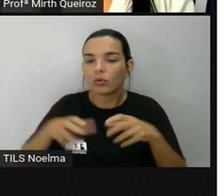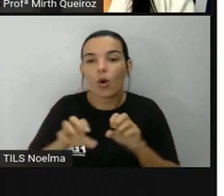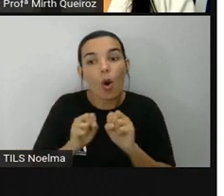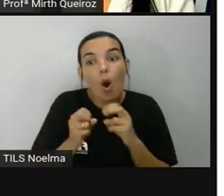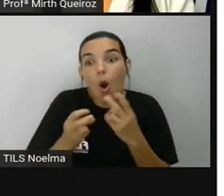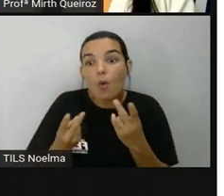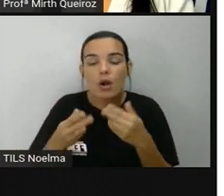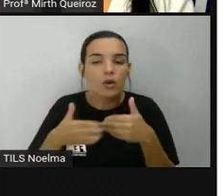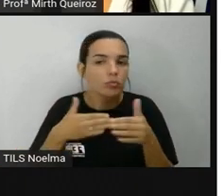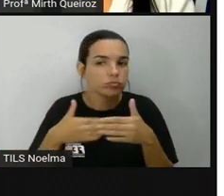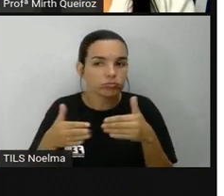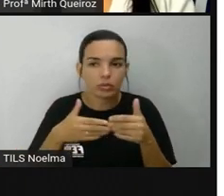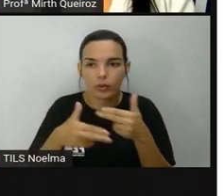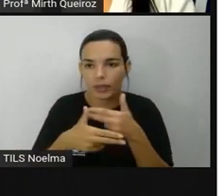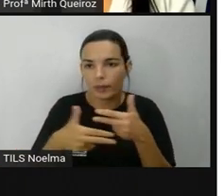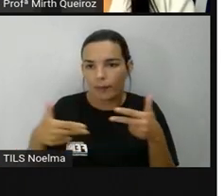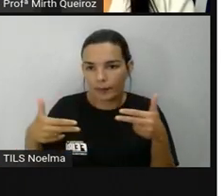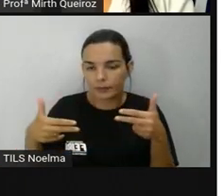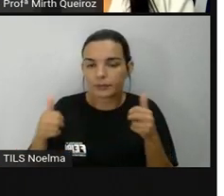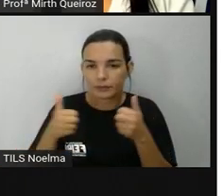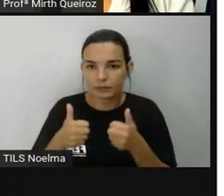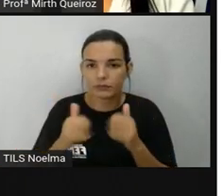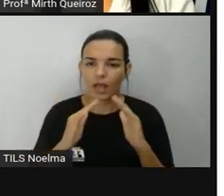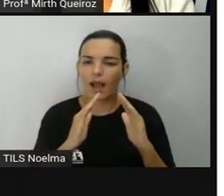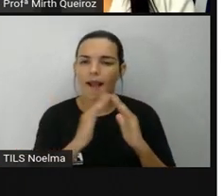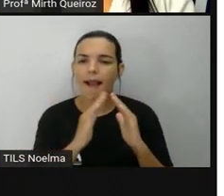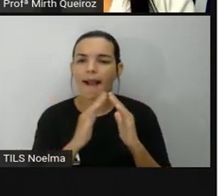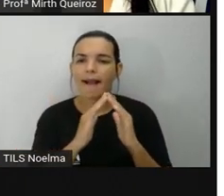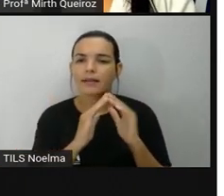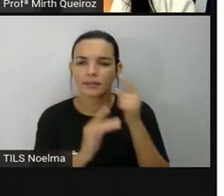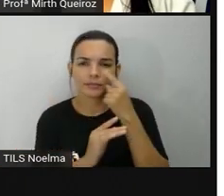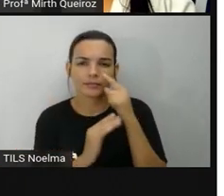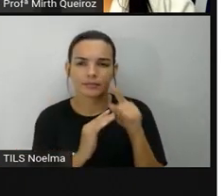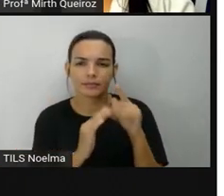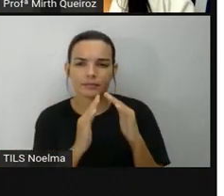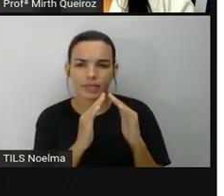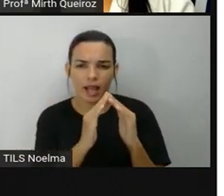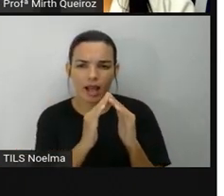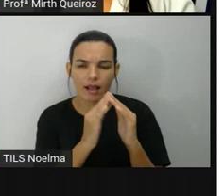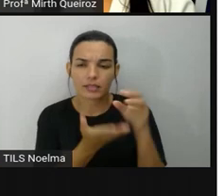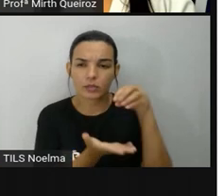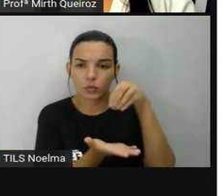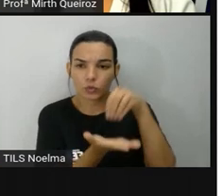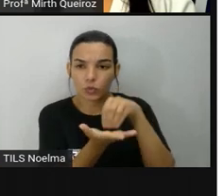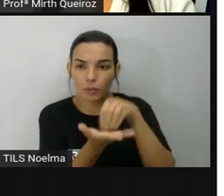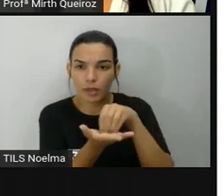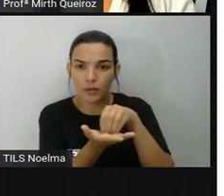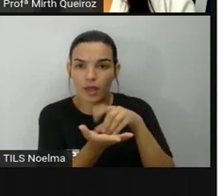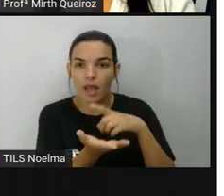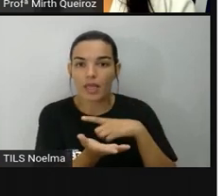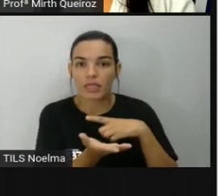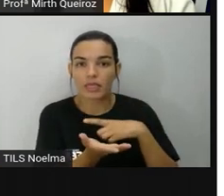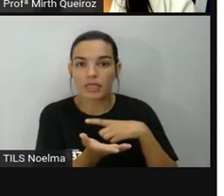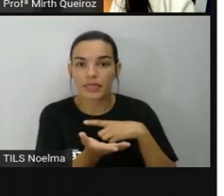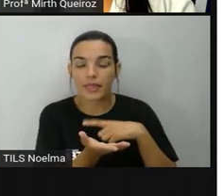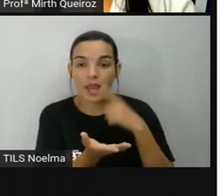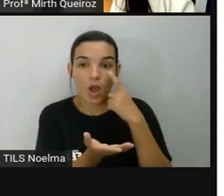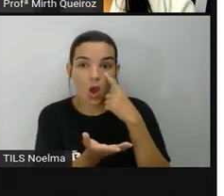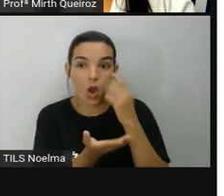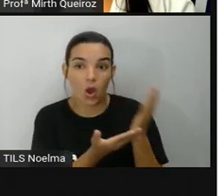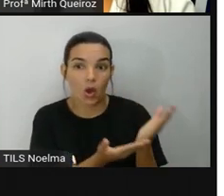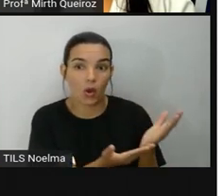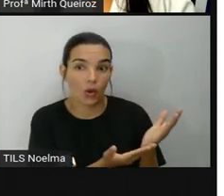Então, nós temos aqui uma rosa dos